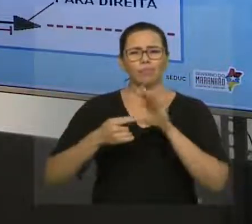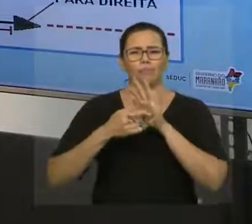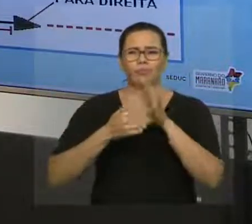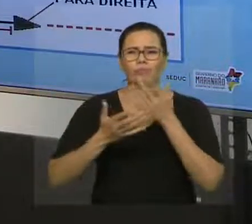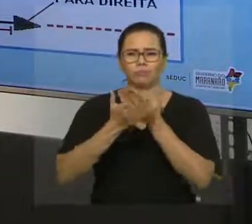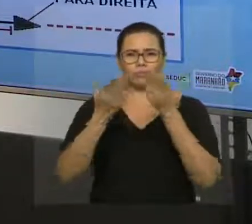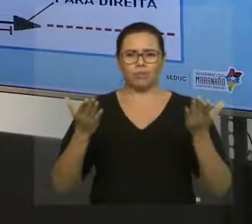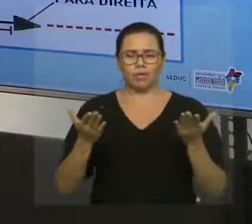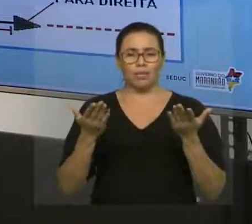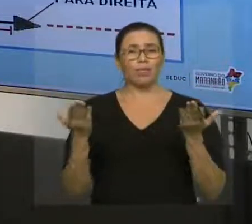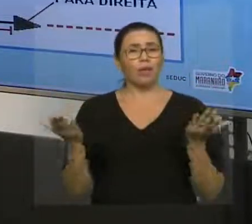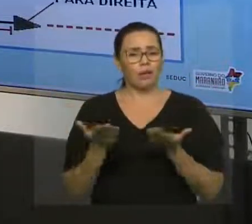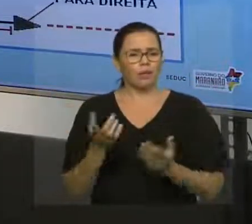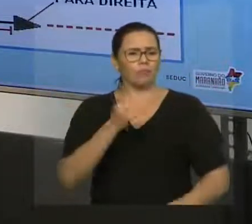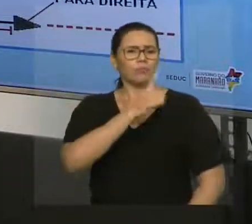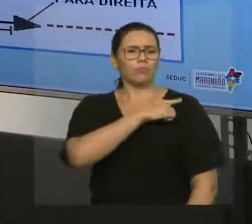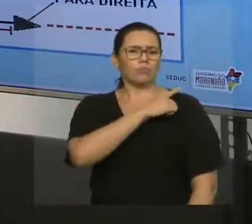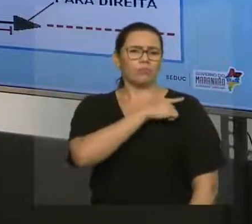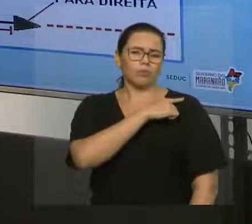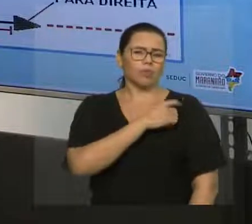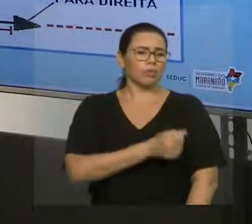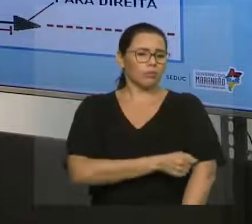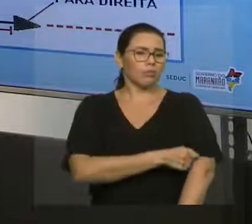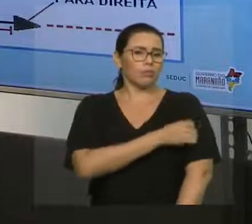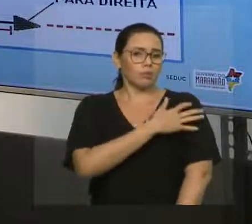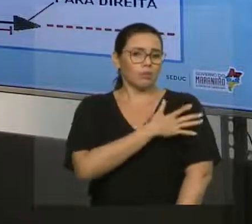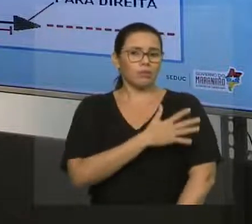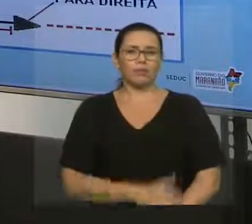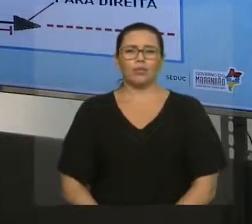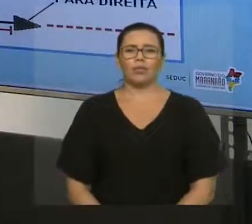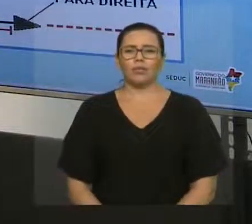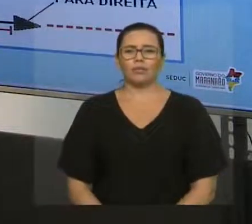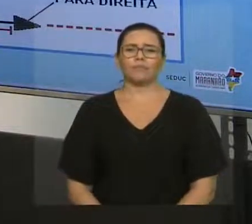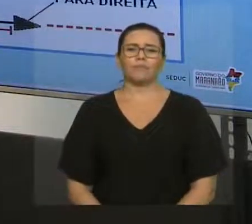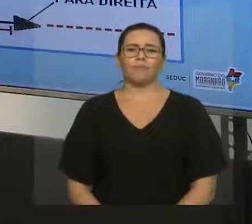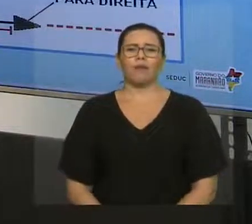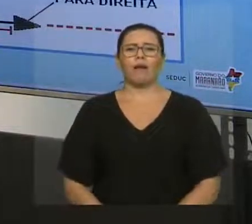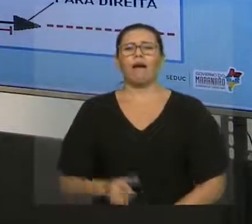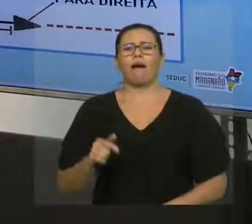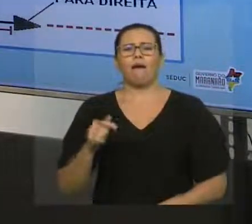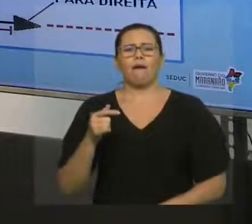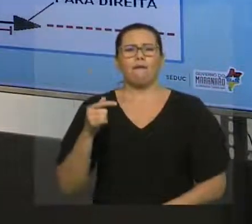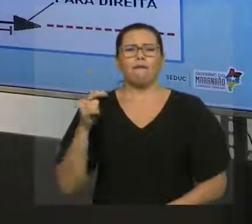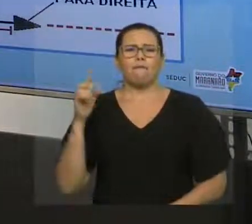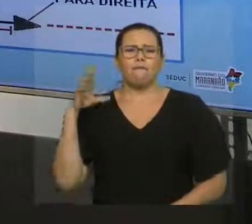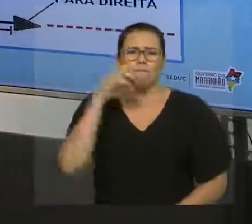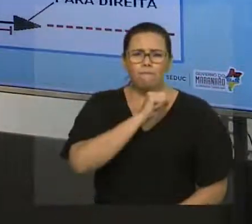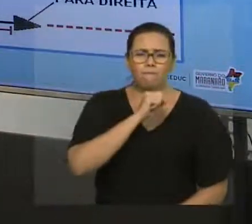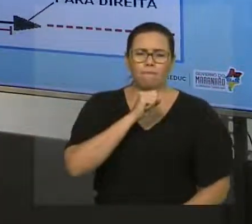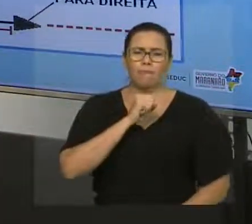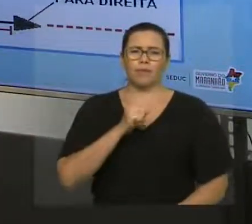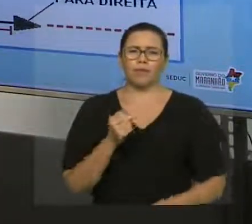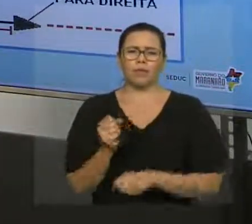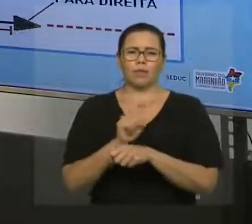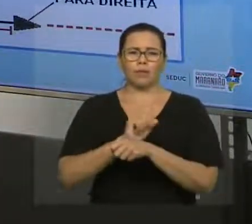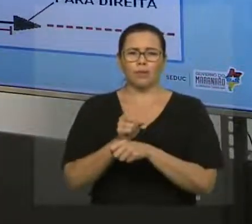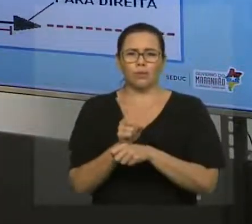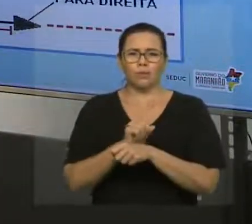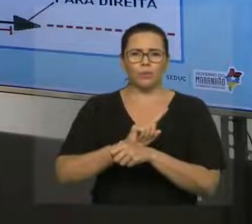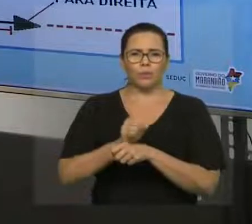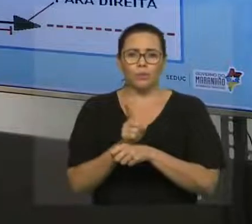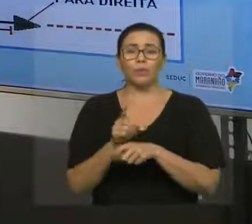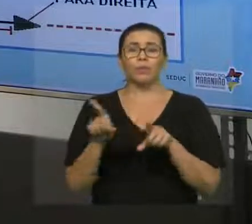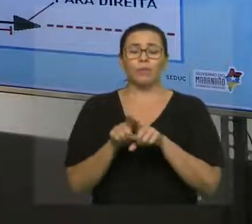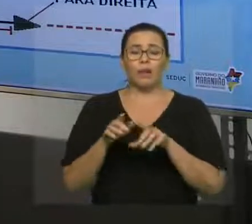ano. Velocidade, aceleração, força, deslocamento. Basicamente essas quatro que vocês trabalham aí nessa